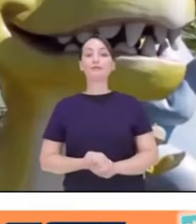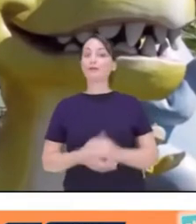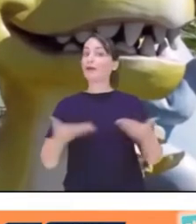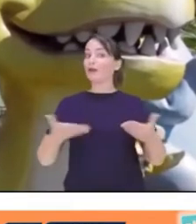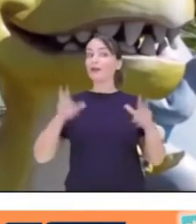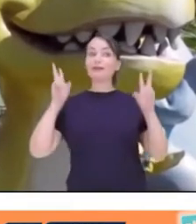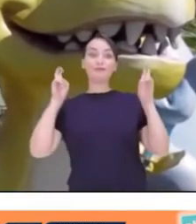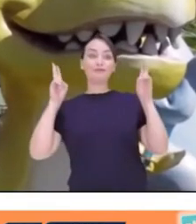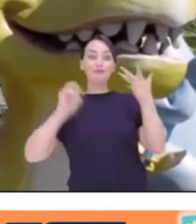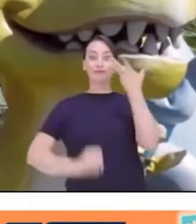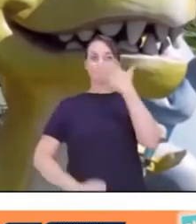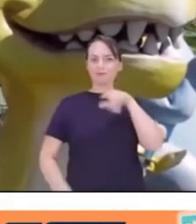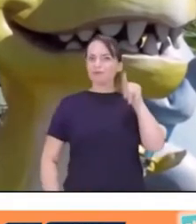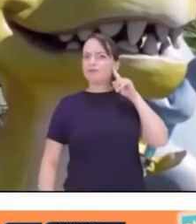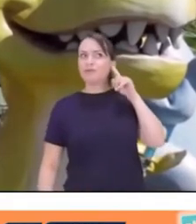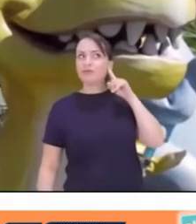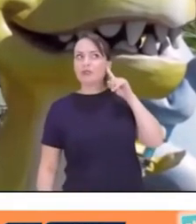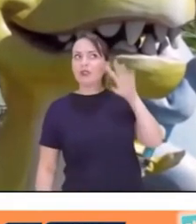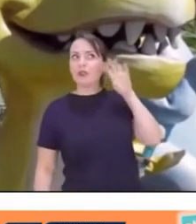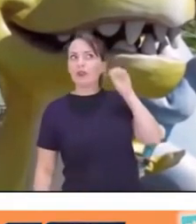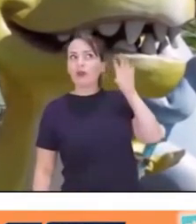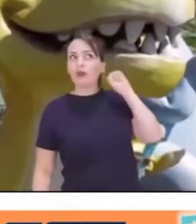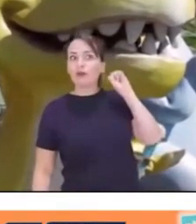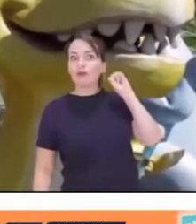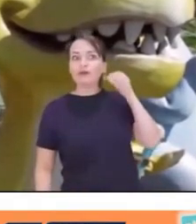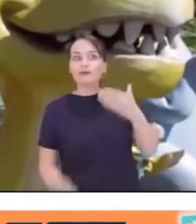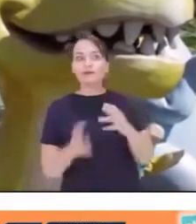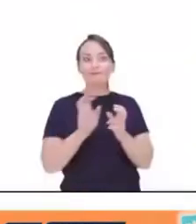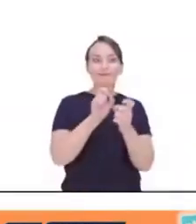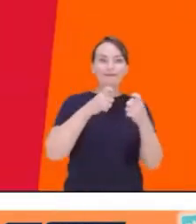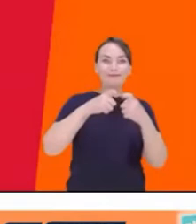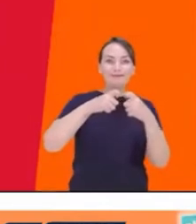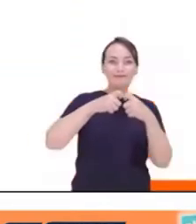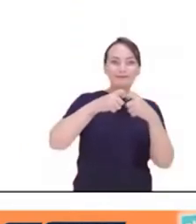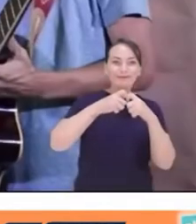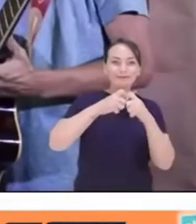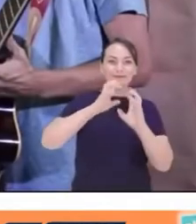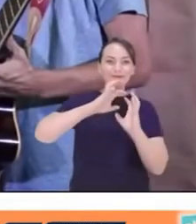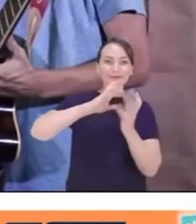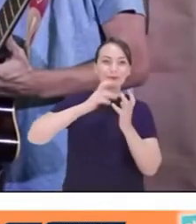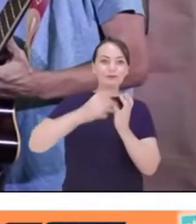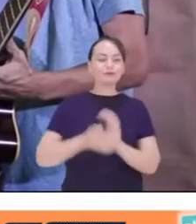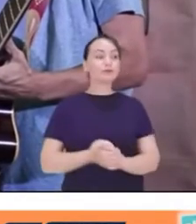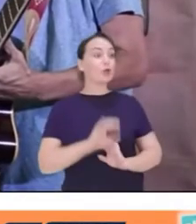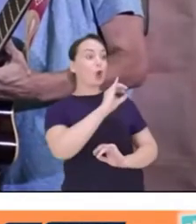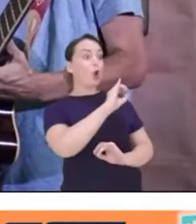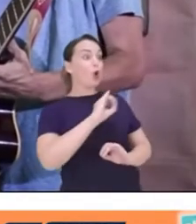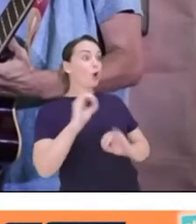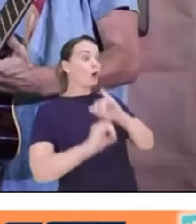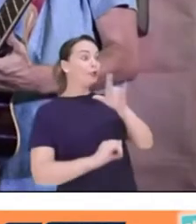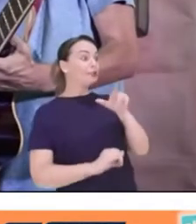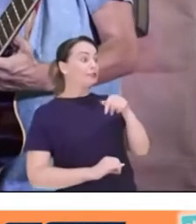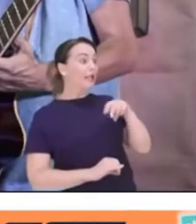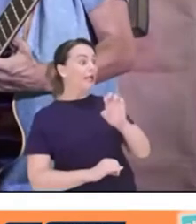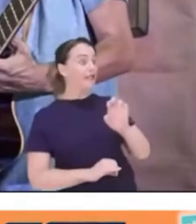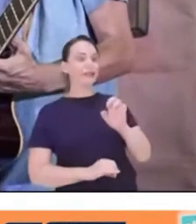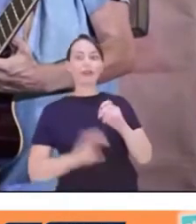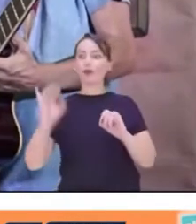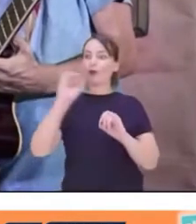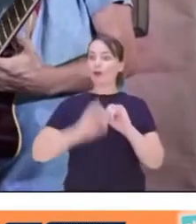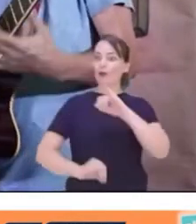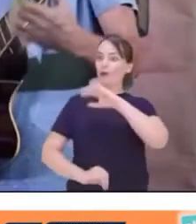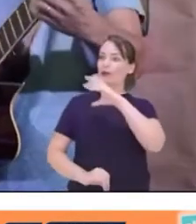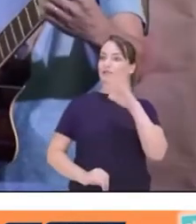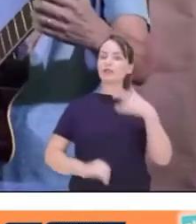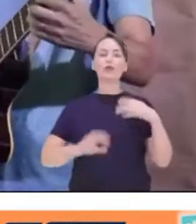em crianças, vocês estão ouvindo? Vem aí o Bola de Meia. Oi, Jaque. Oi, Celso. Oi,